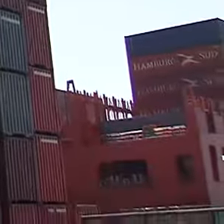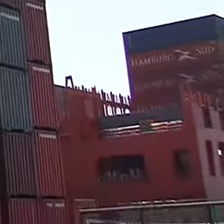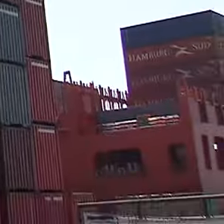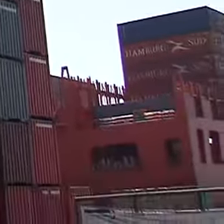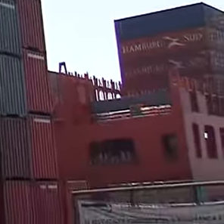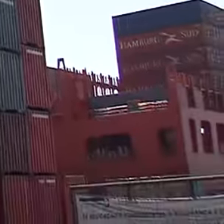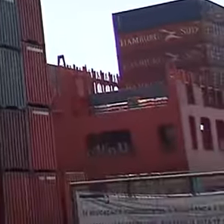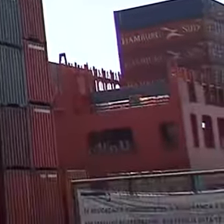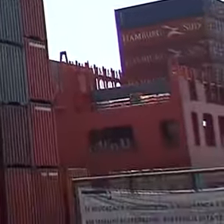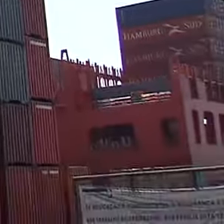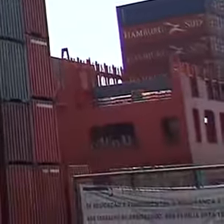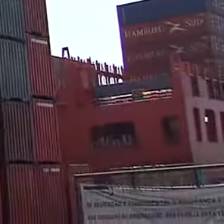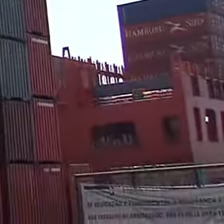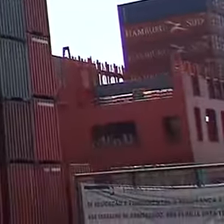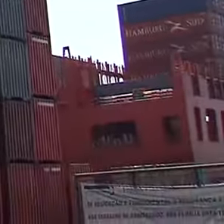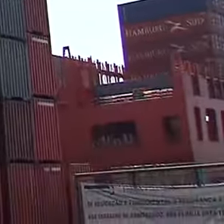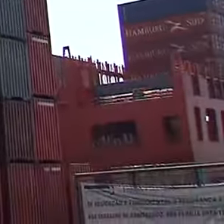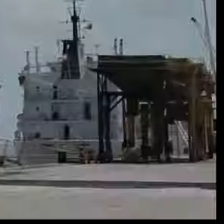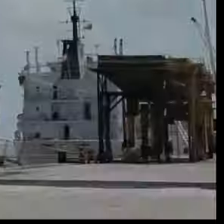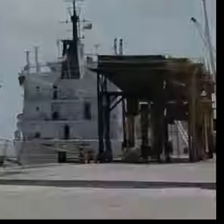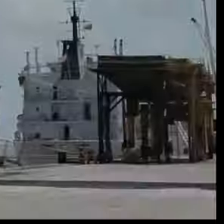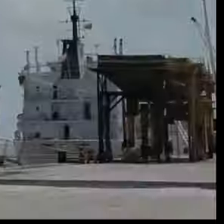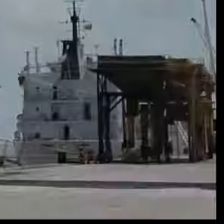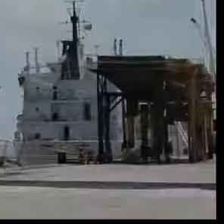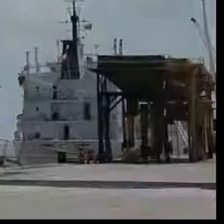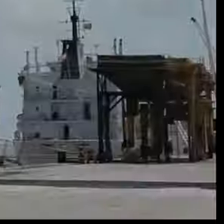Tchau, tchau!